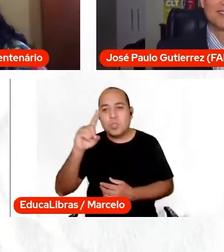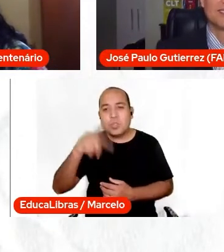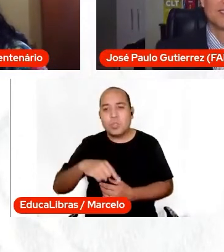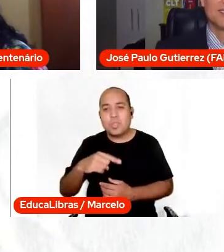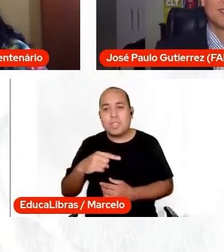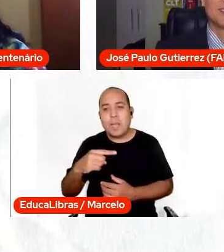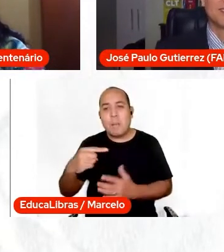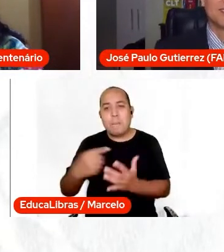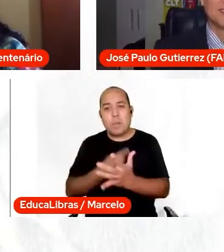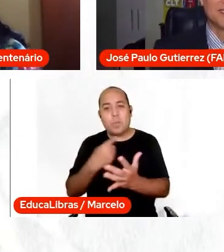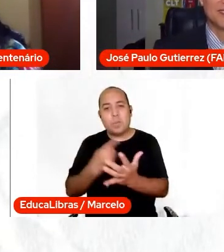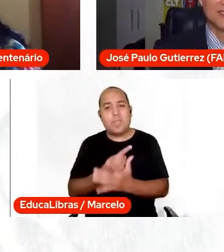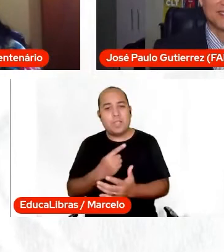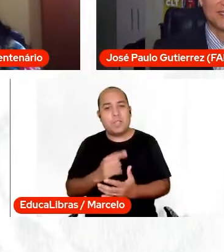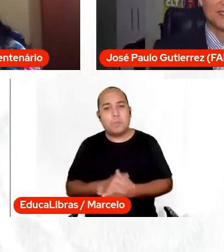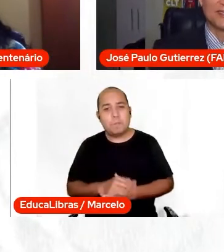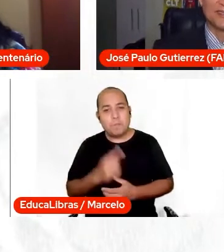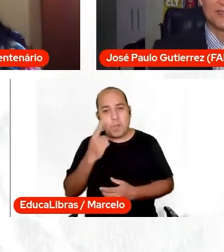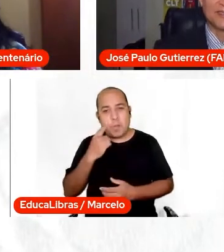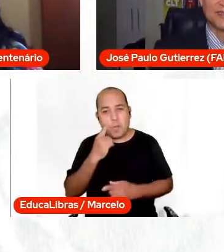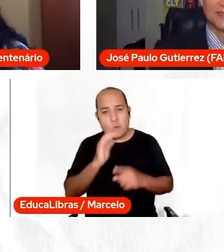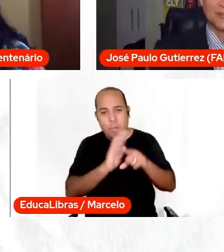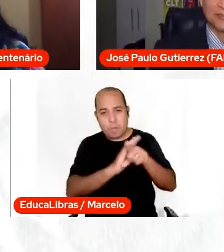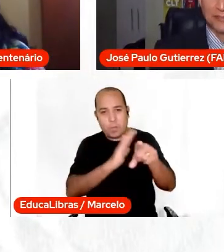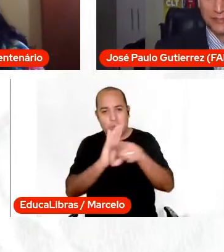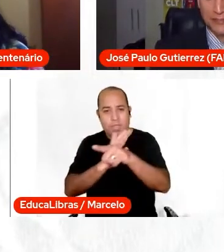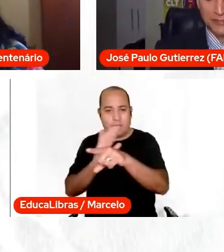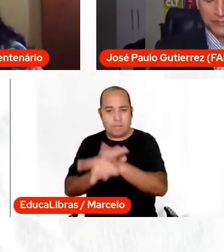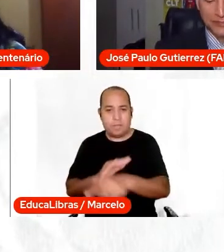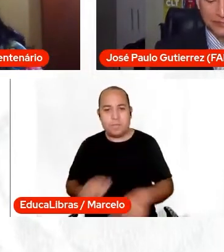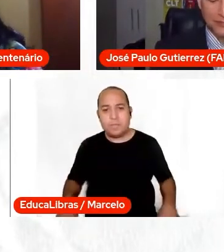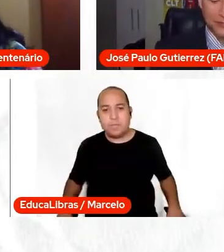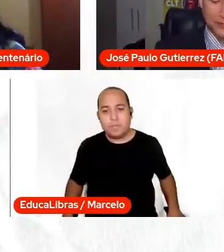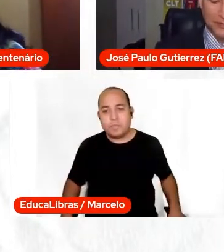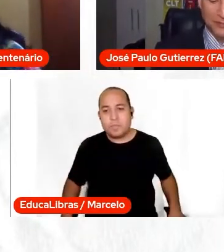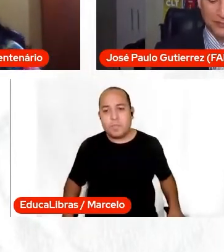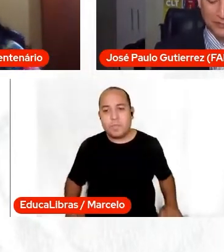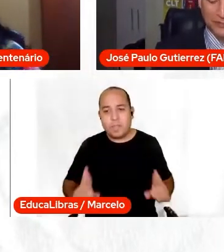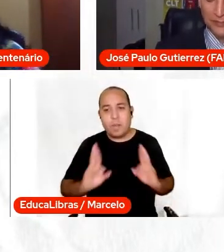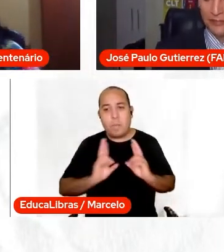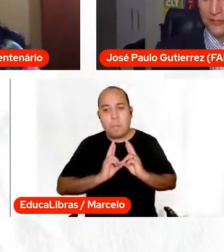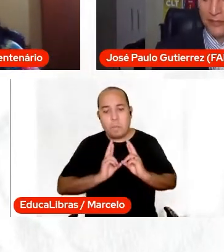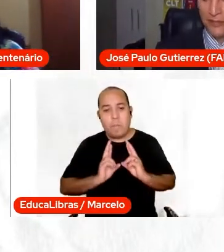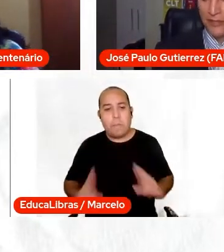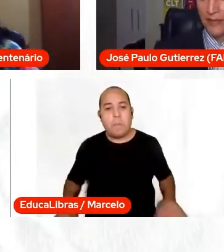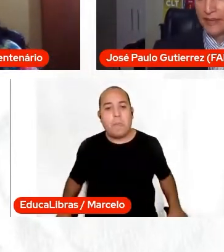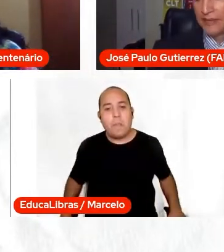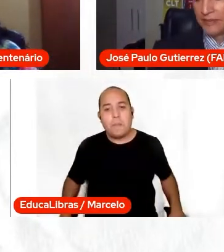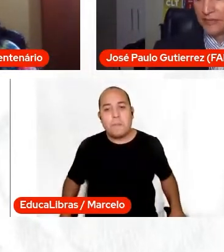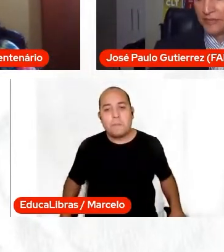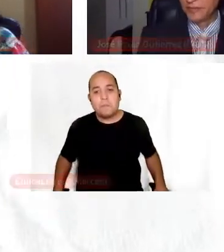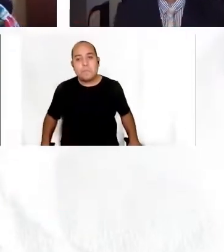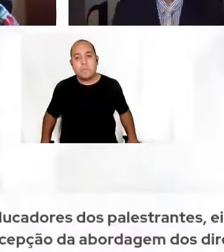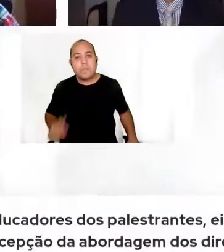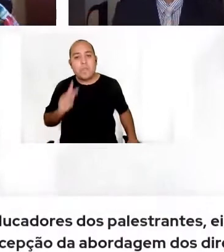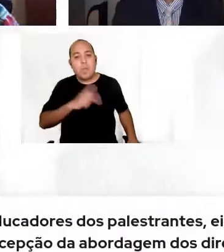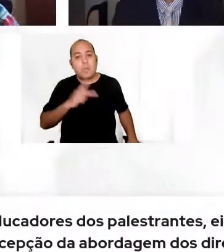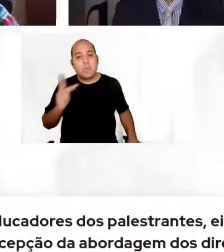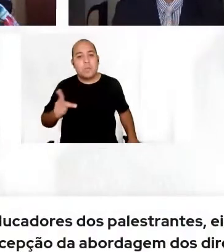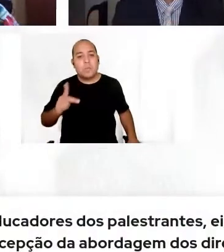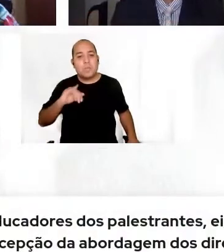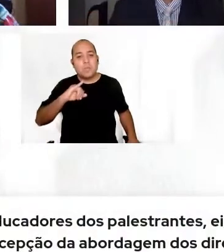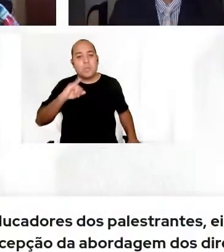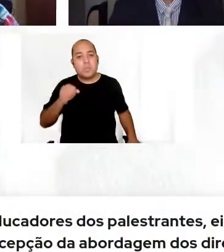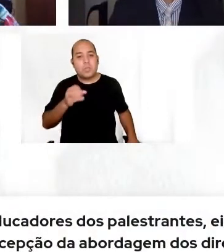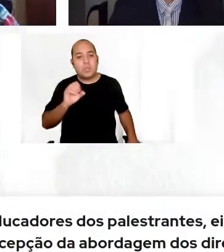perguntas. Eu vou repassar aqui para vocês responderem, né? O professor José Moacir, deixa eu